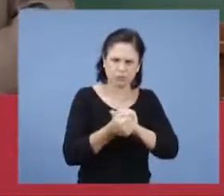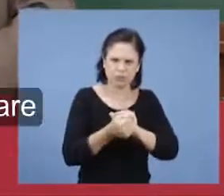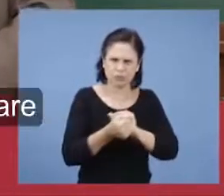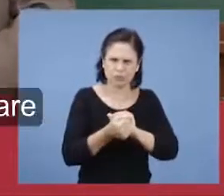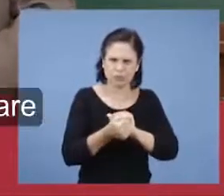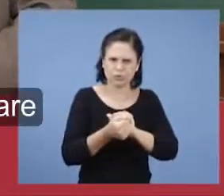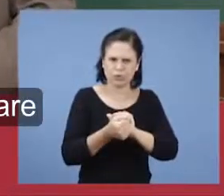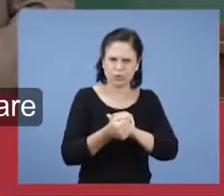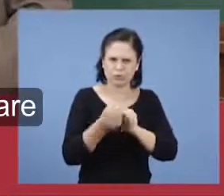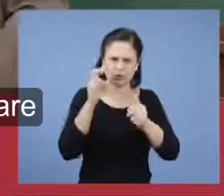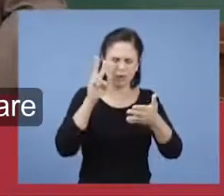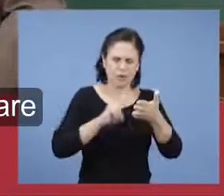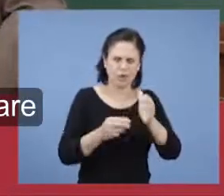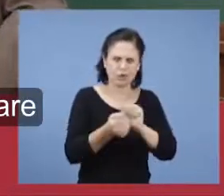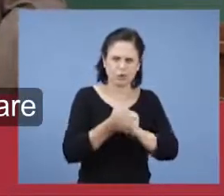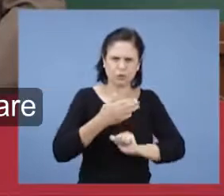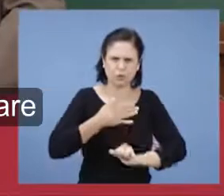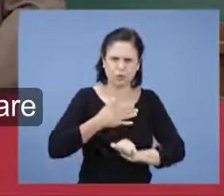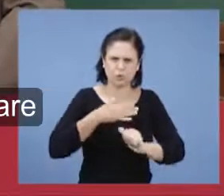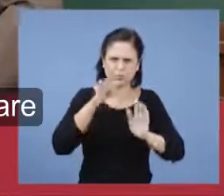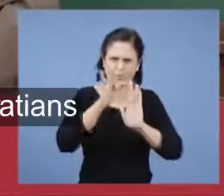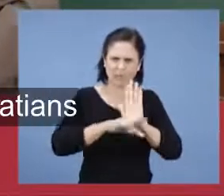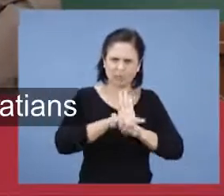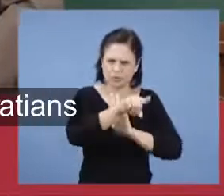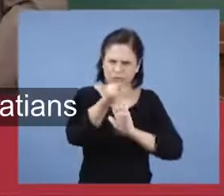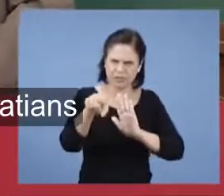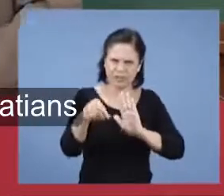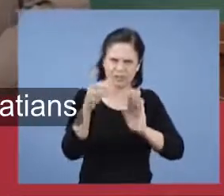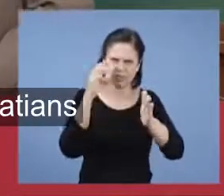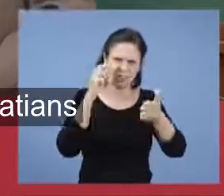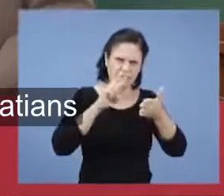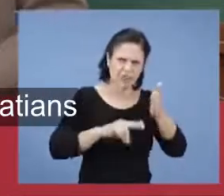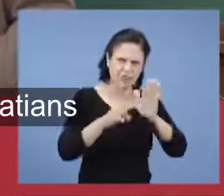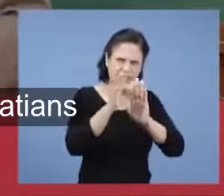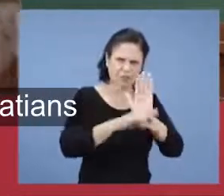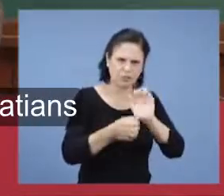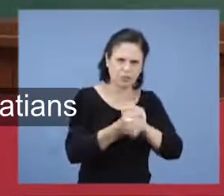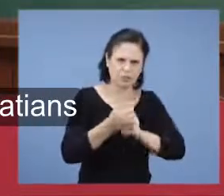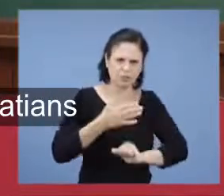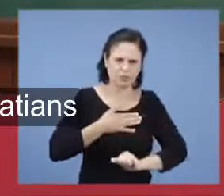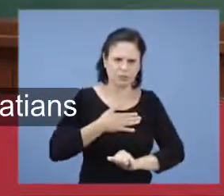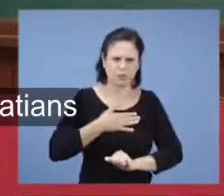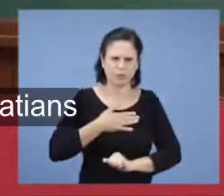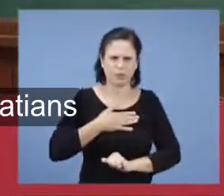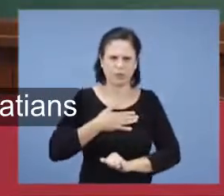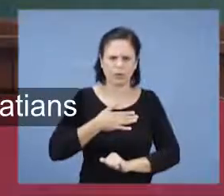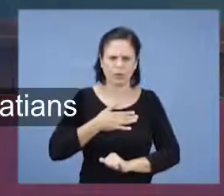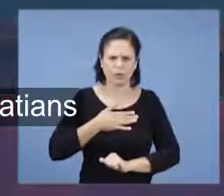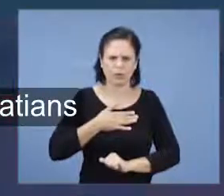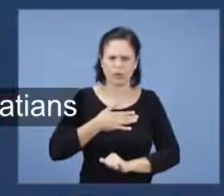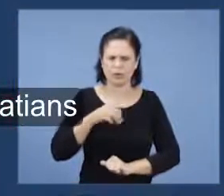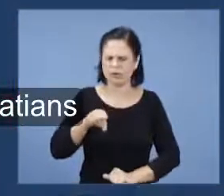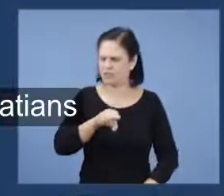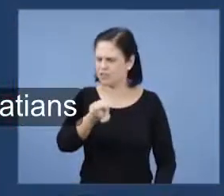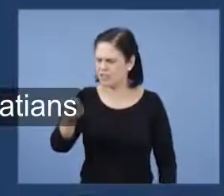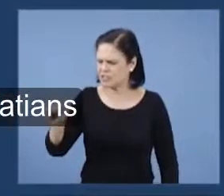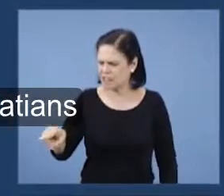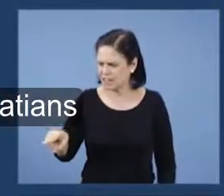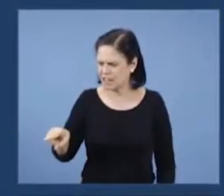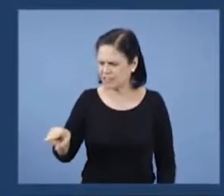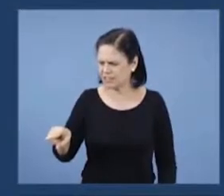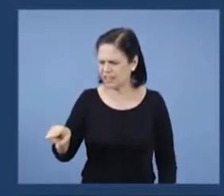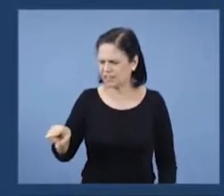vai ler comigo. Todos os irmãos que estão ligados conosco, comigo. Ó insensatos